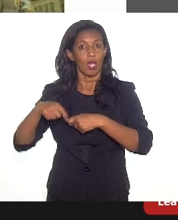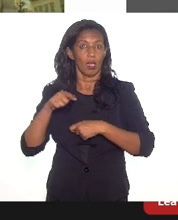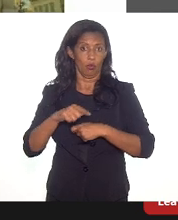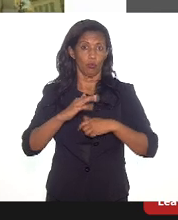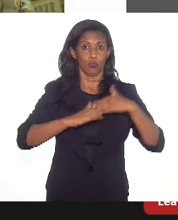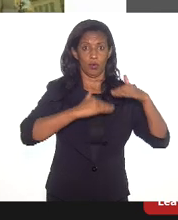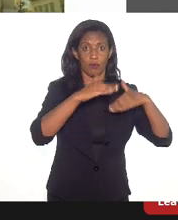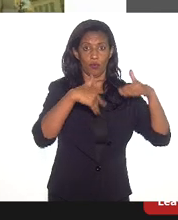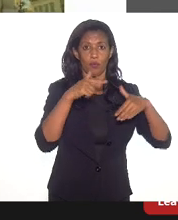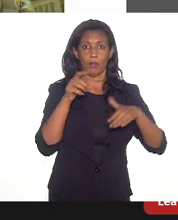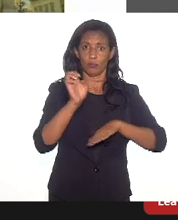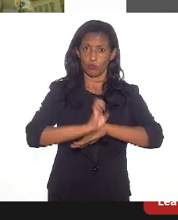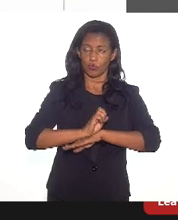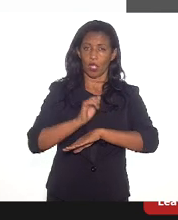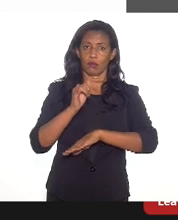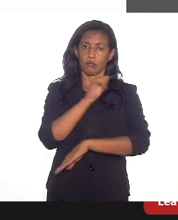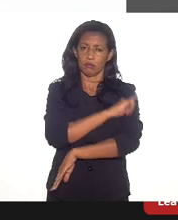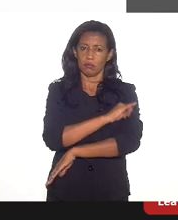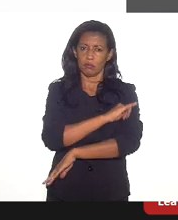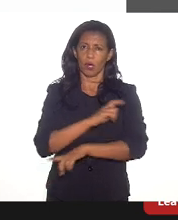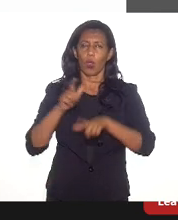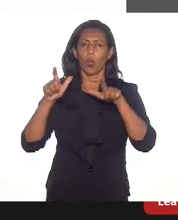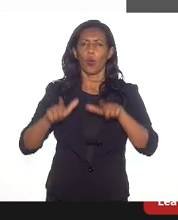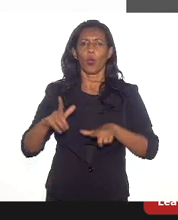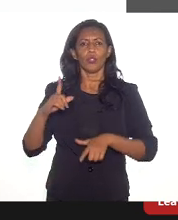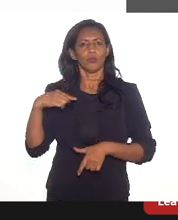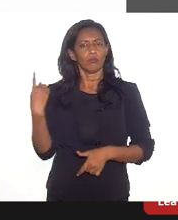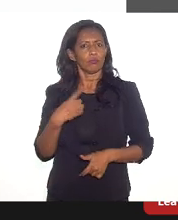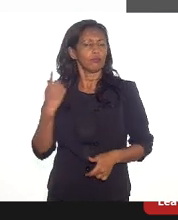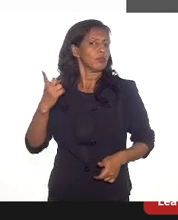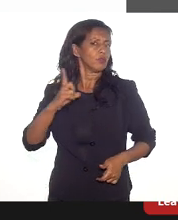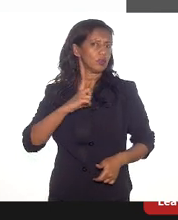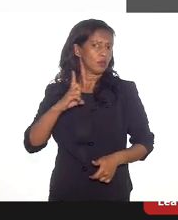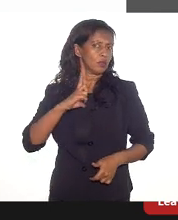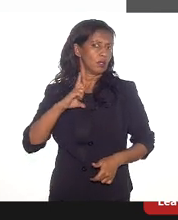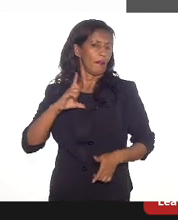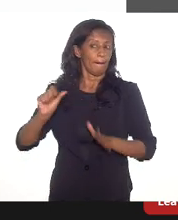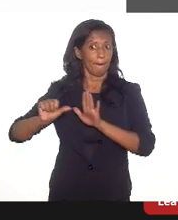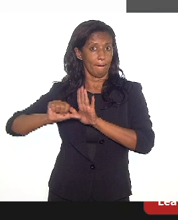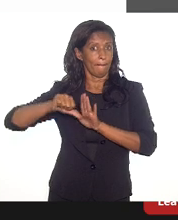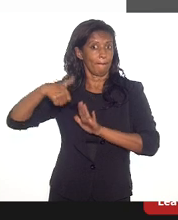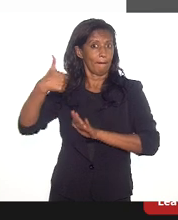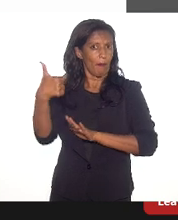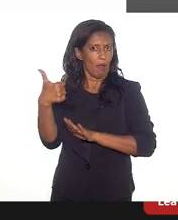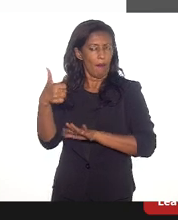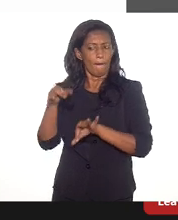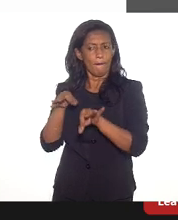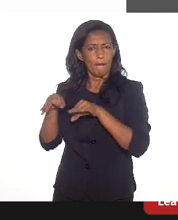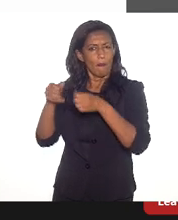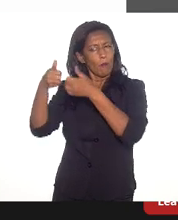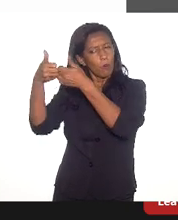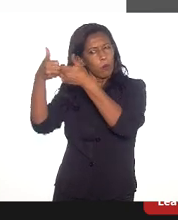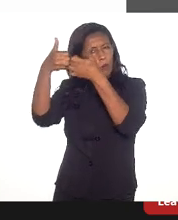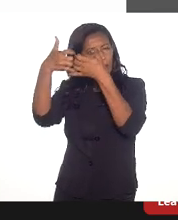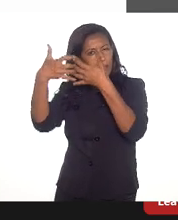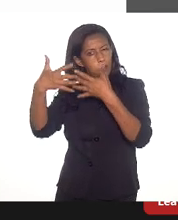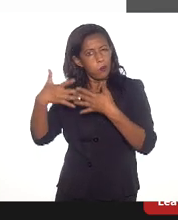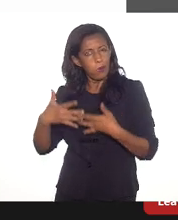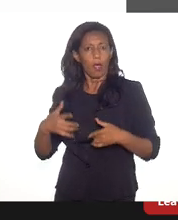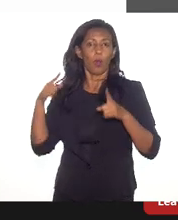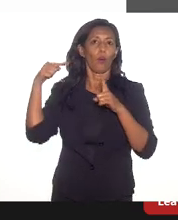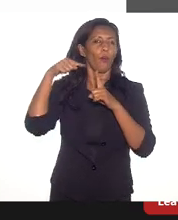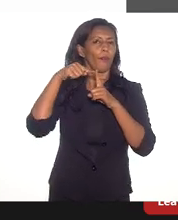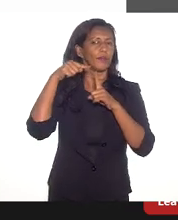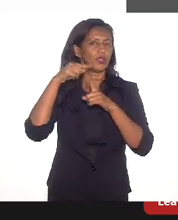Janeiro, onde nós temos uma... Pela primeira vez, um plano bem detalhado, um plano objetivo